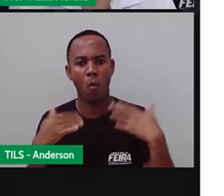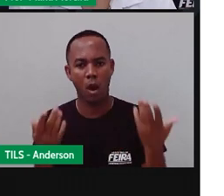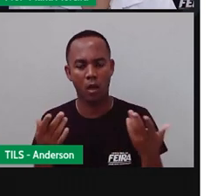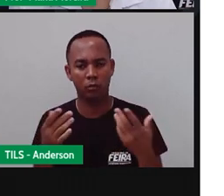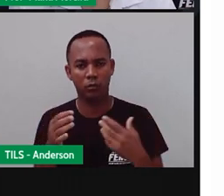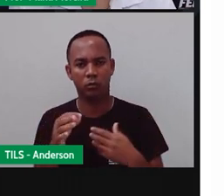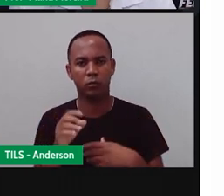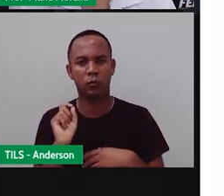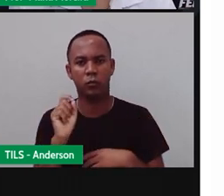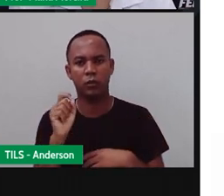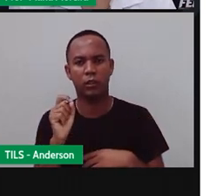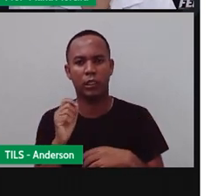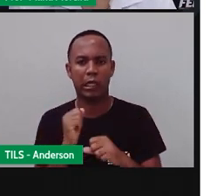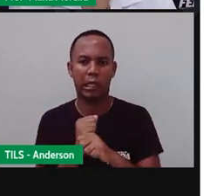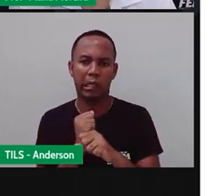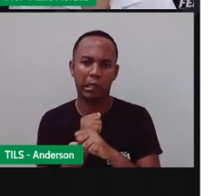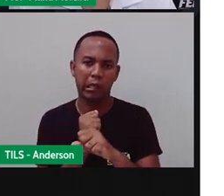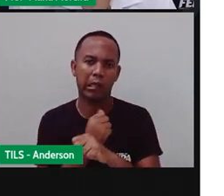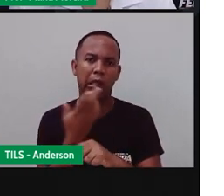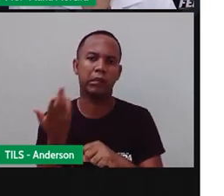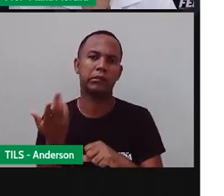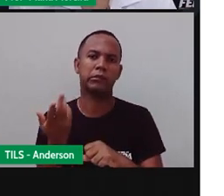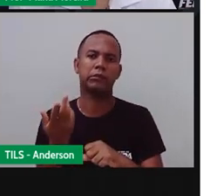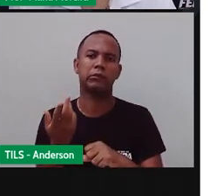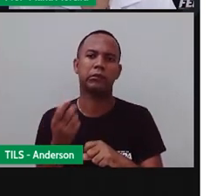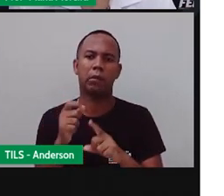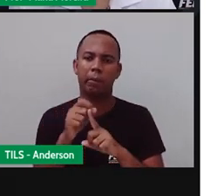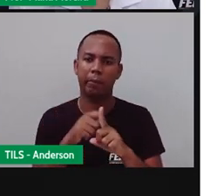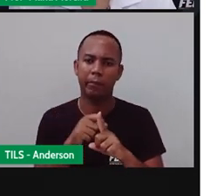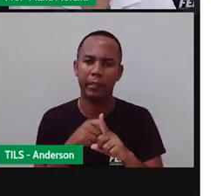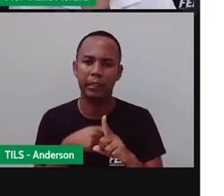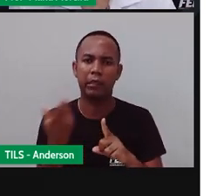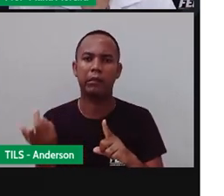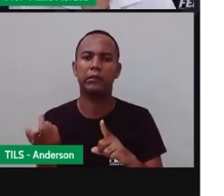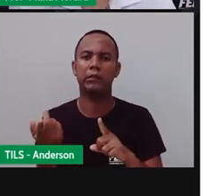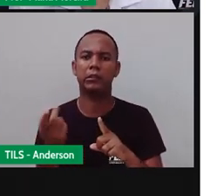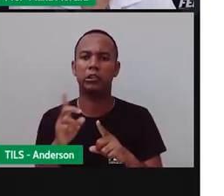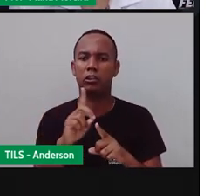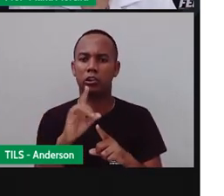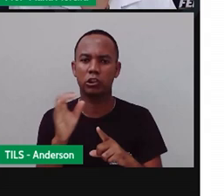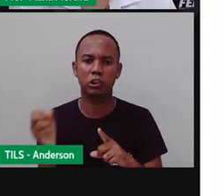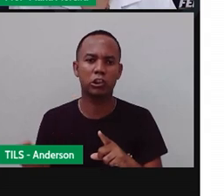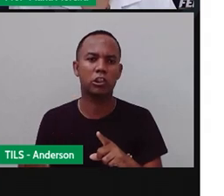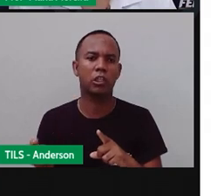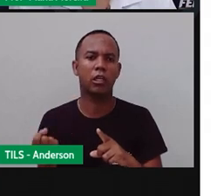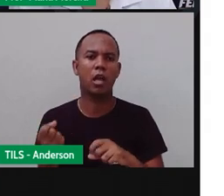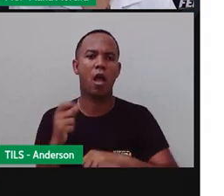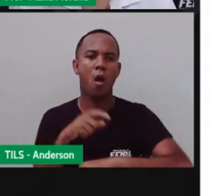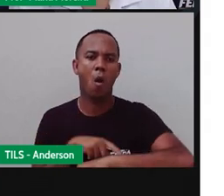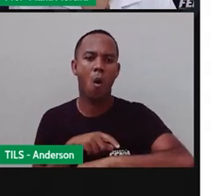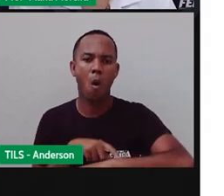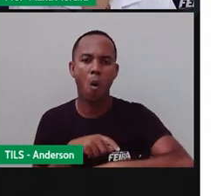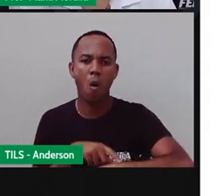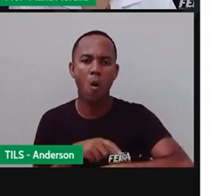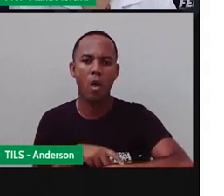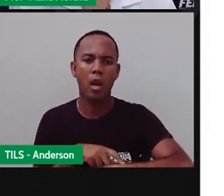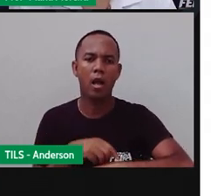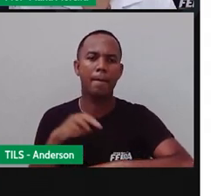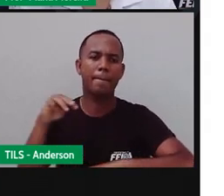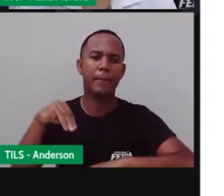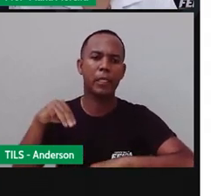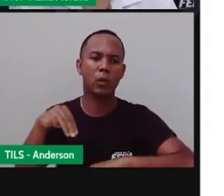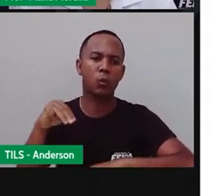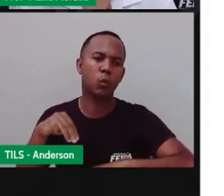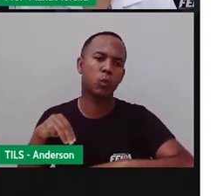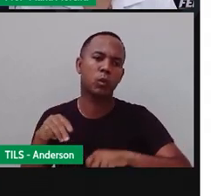Século, década, ano, mês, dia, hora, minuto